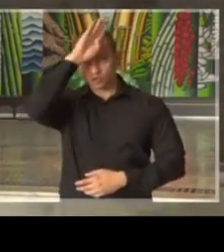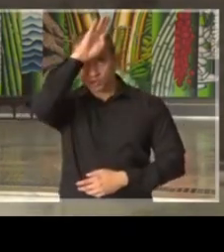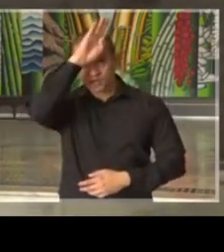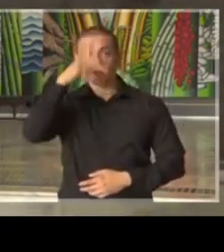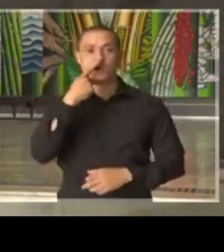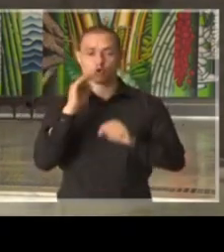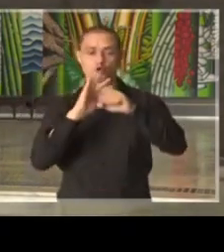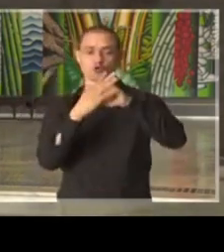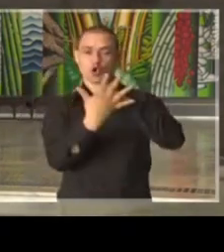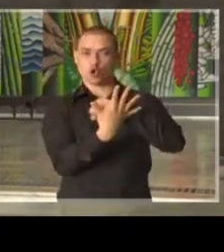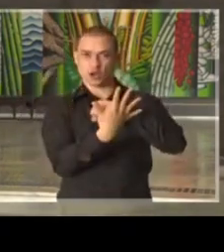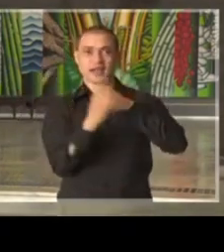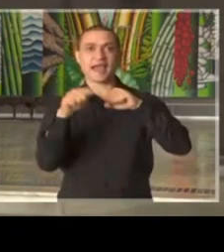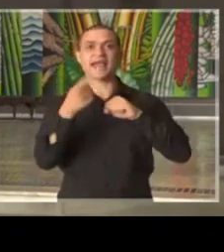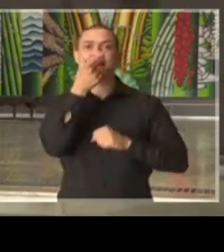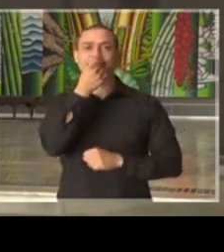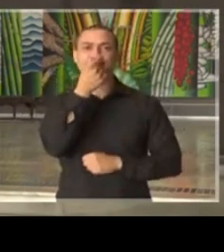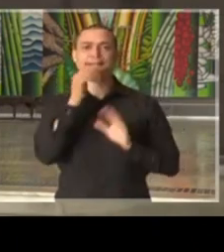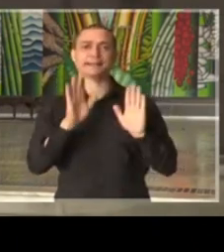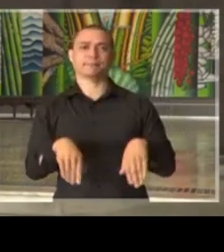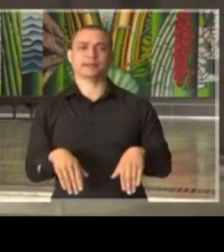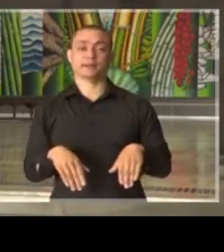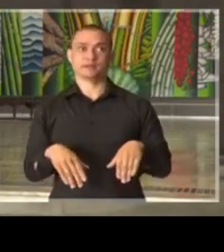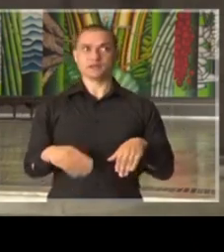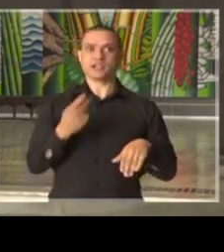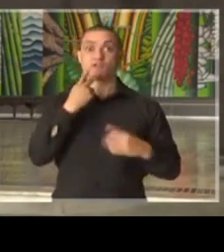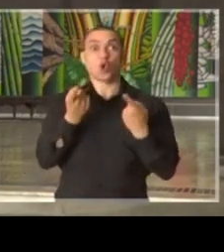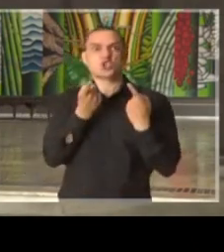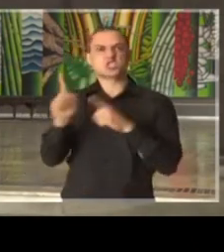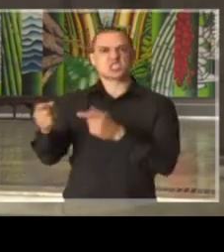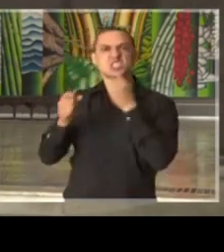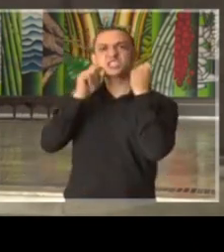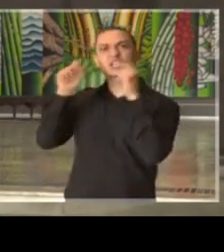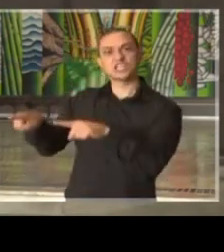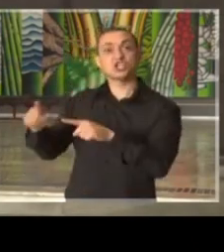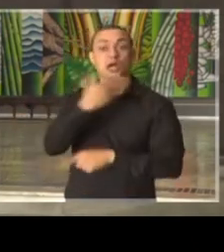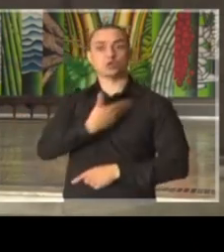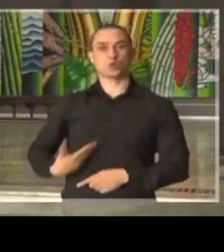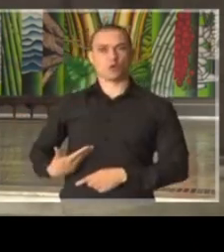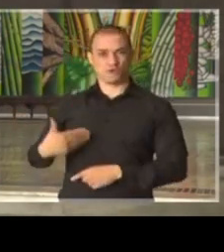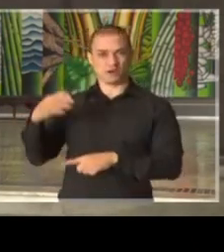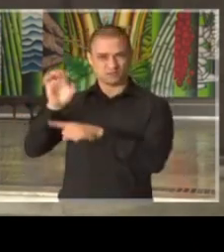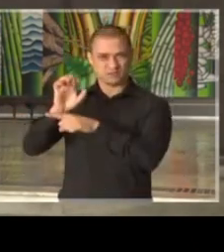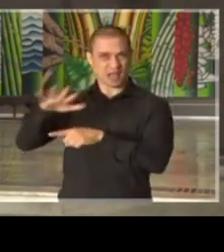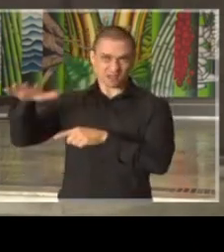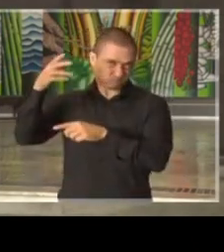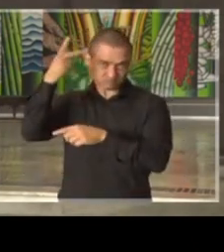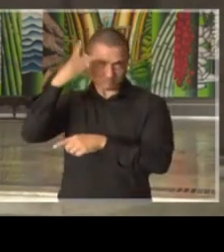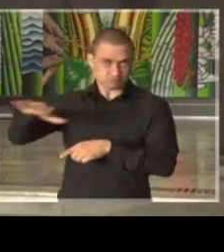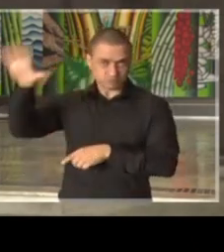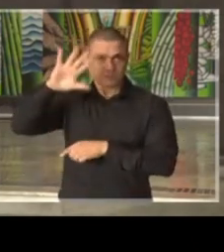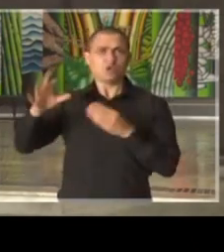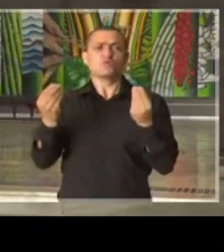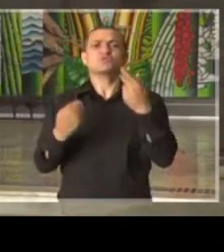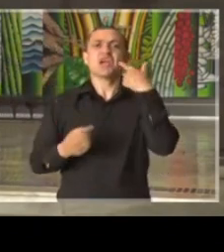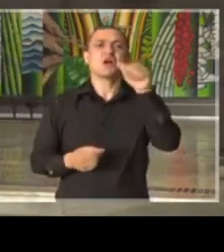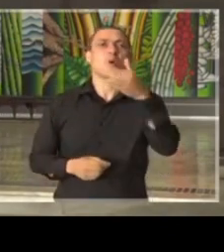coronavírus de gripezinha e voltou a criticar governadores. Como o senhor avalia essa declaração do presidente da República?